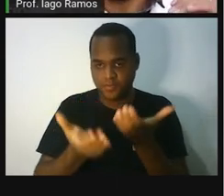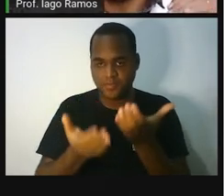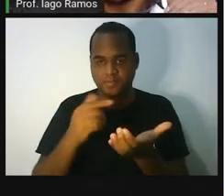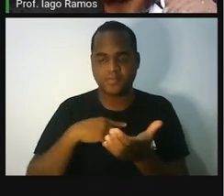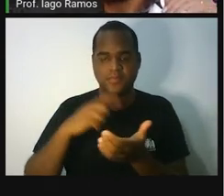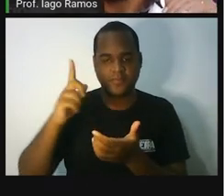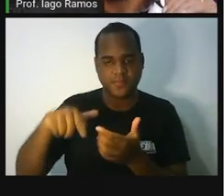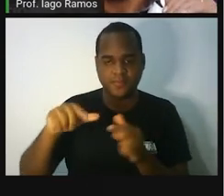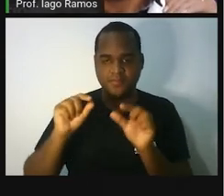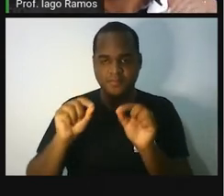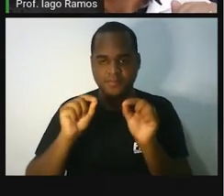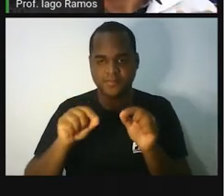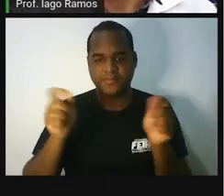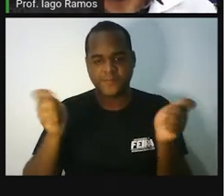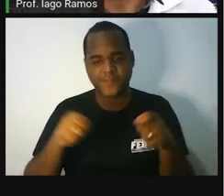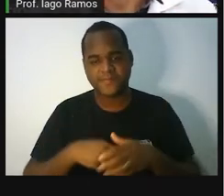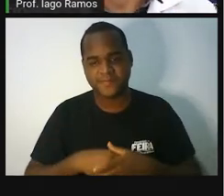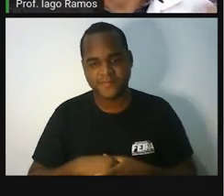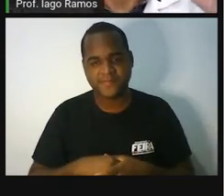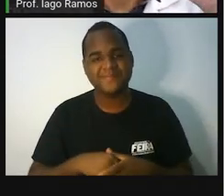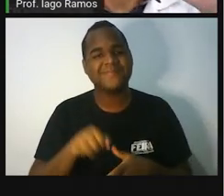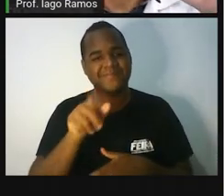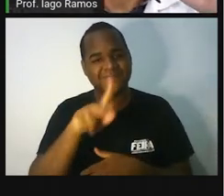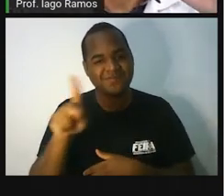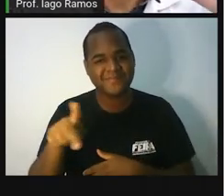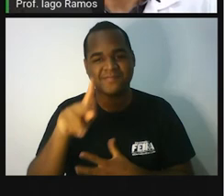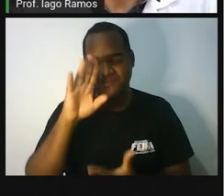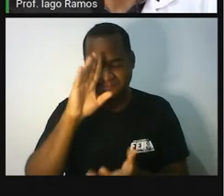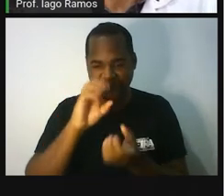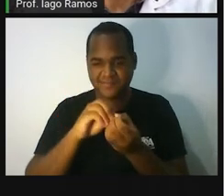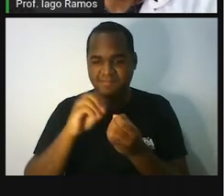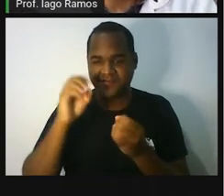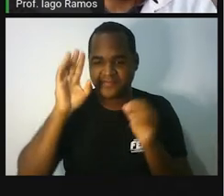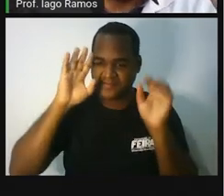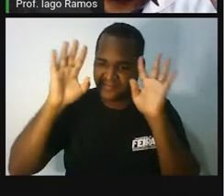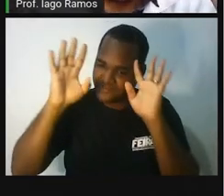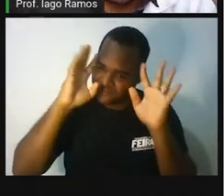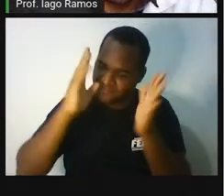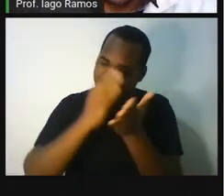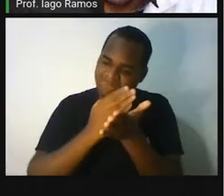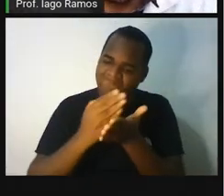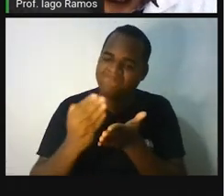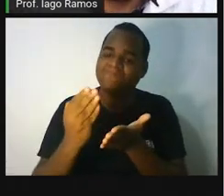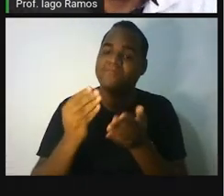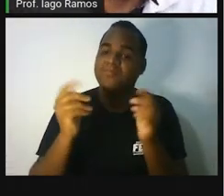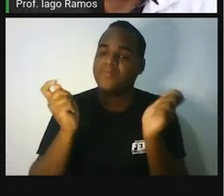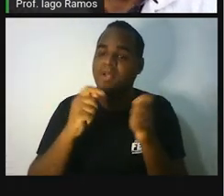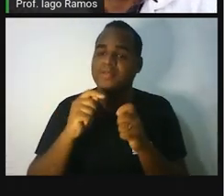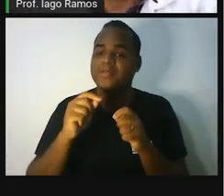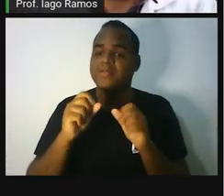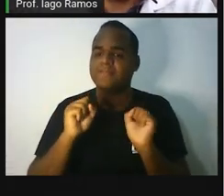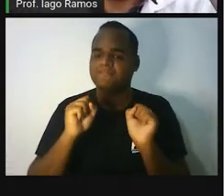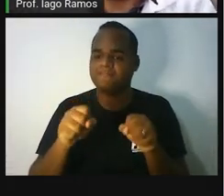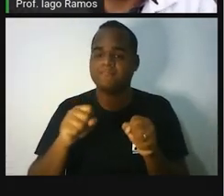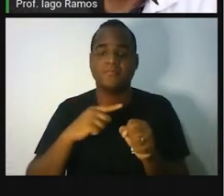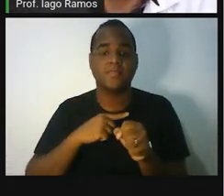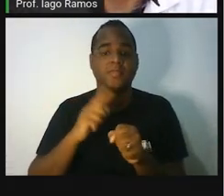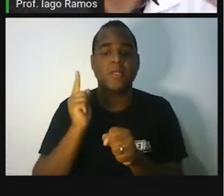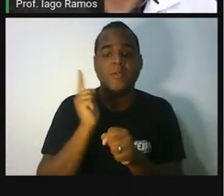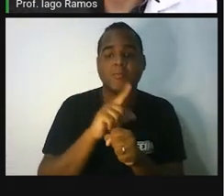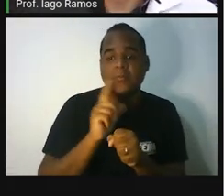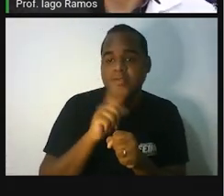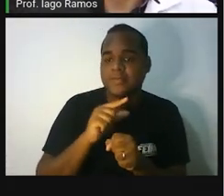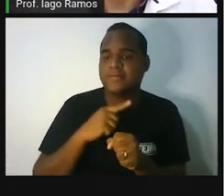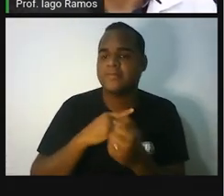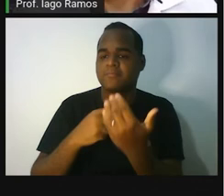vez. Tá bom? Tá, professor, agora que está começando a rir na minha cabeça, como é que isso